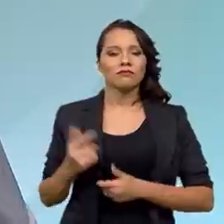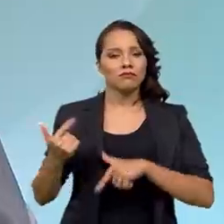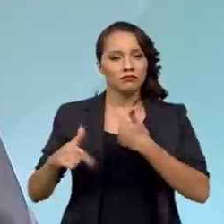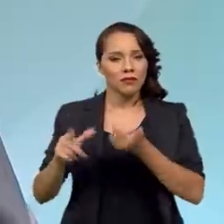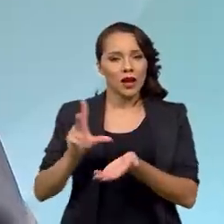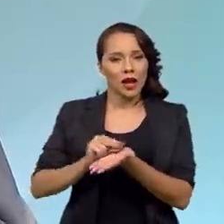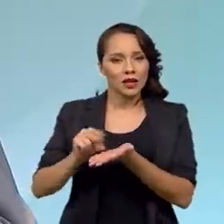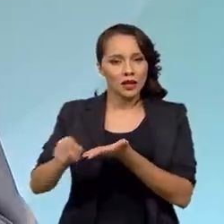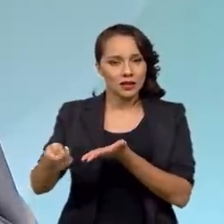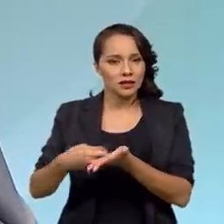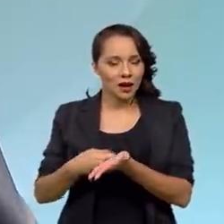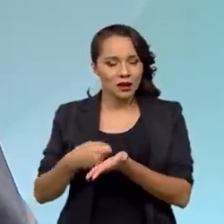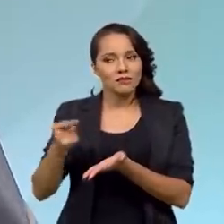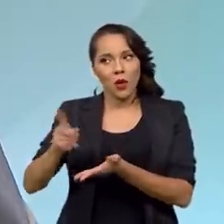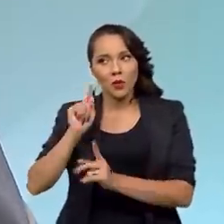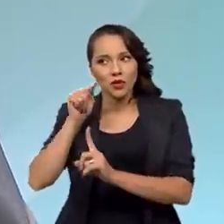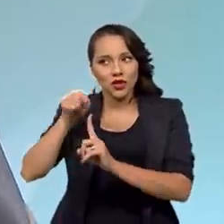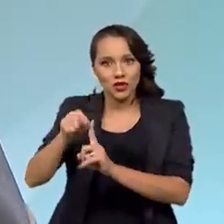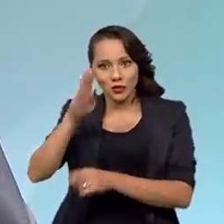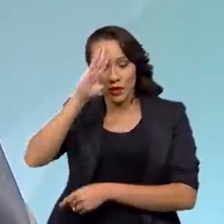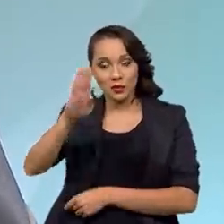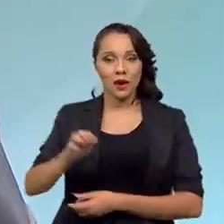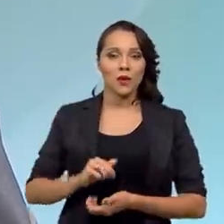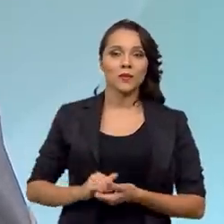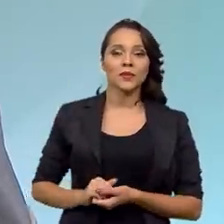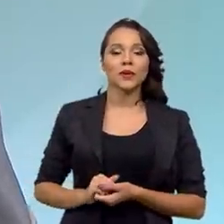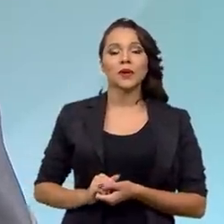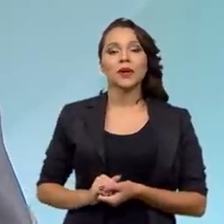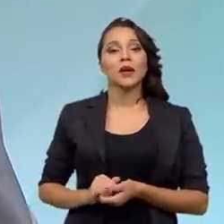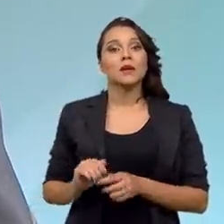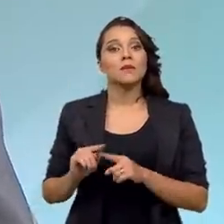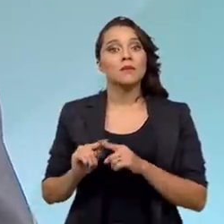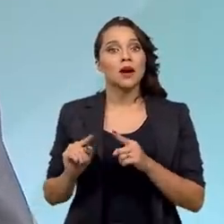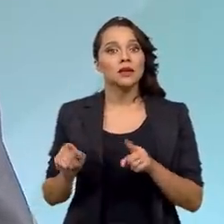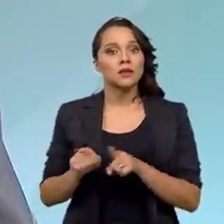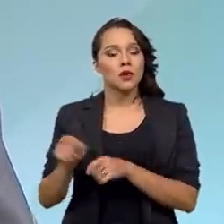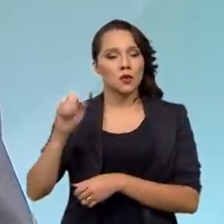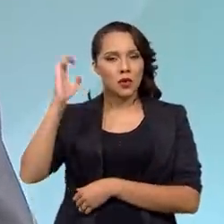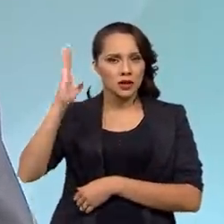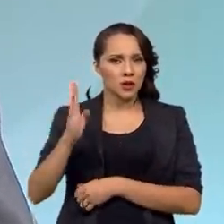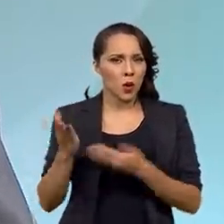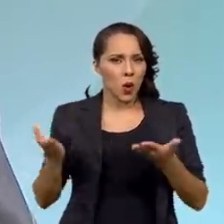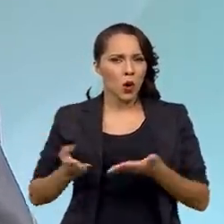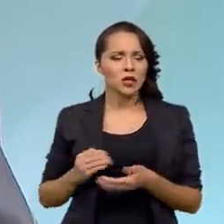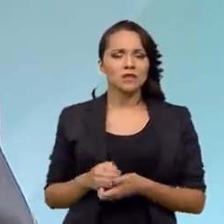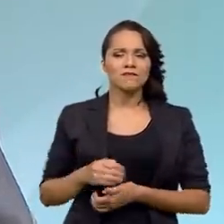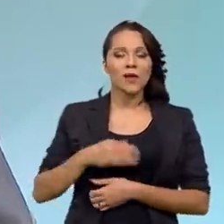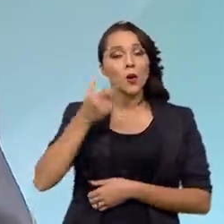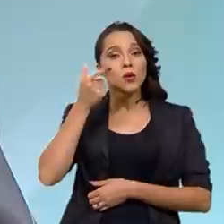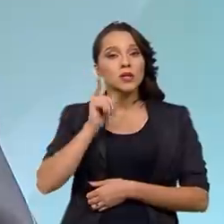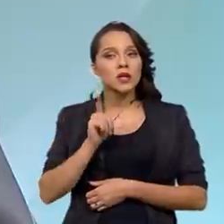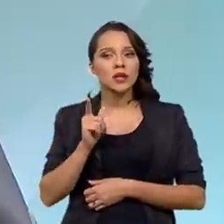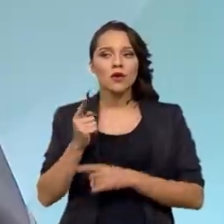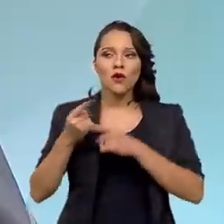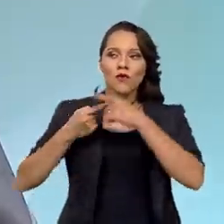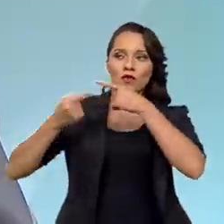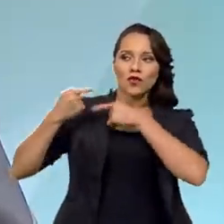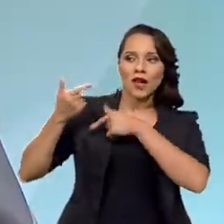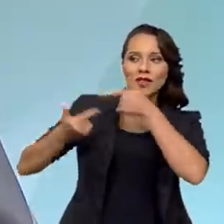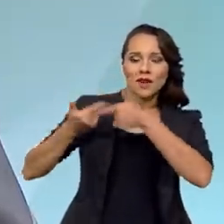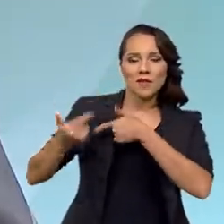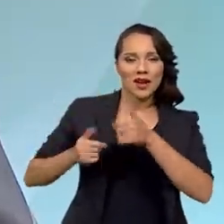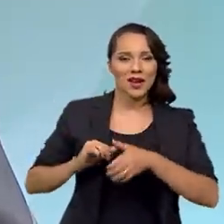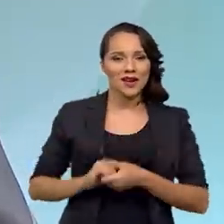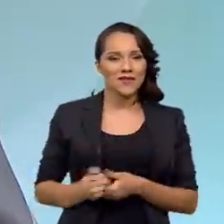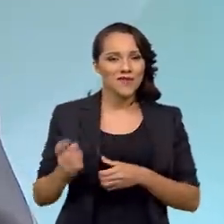carteira assinada, que claro, é o nosso objetivo principal, mas o brasileiro hoje está conseguindo voltar a trabalhar. Veja,